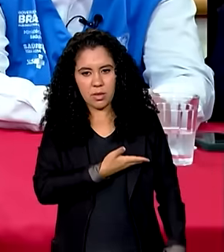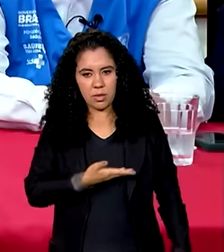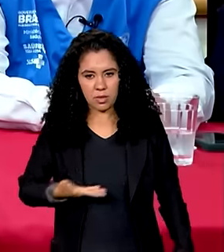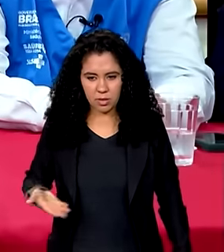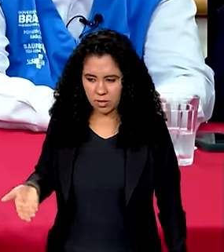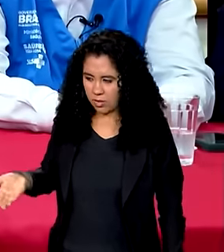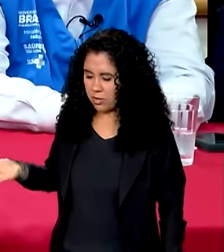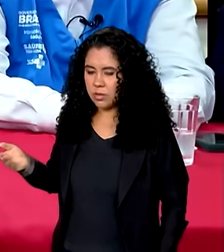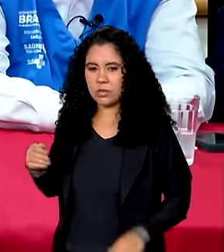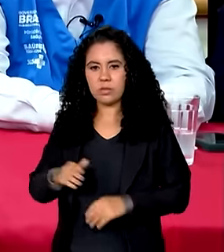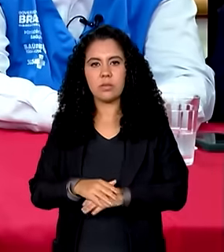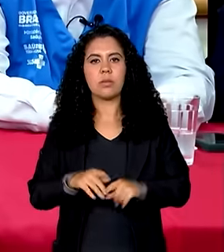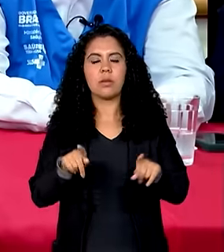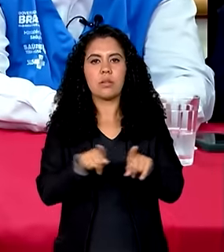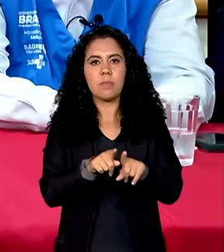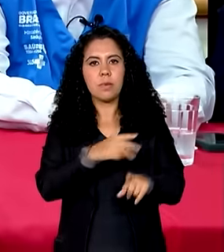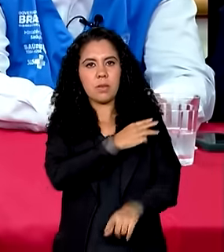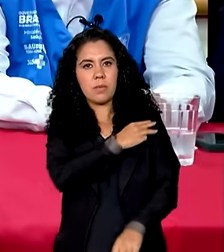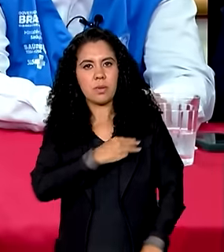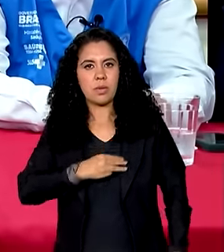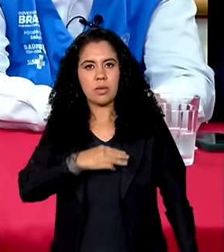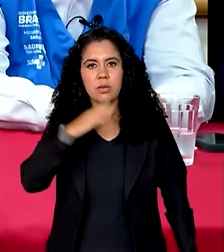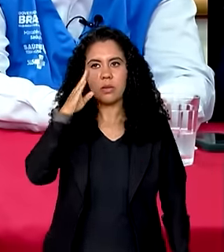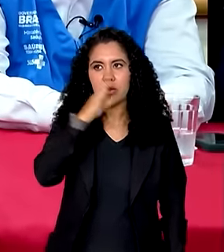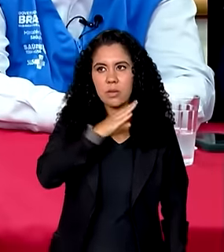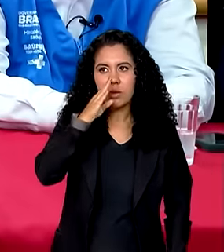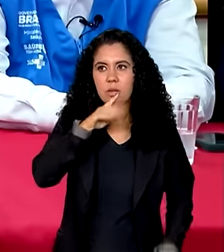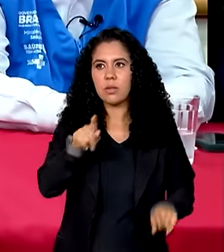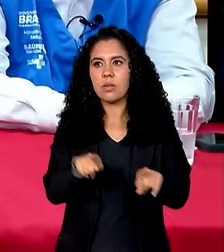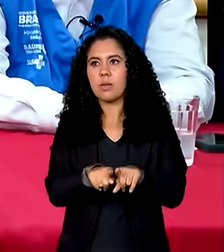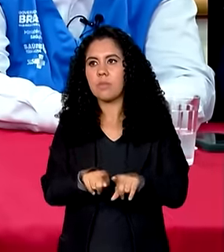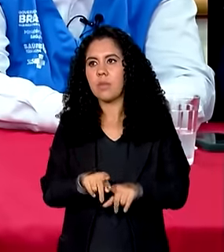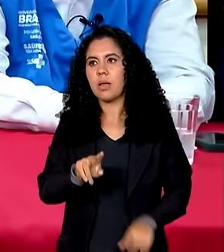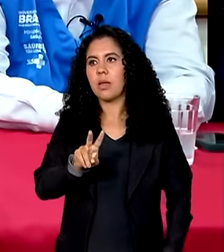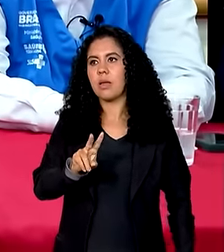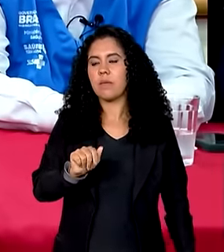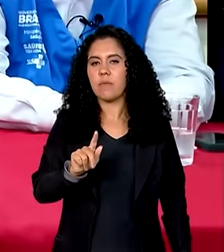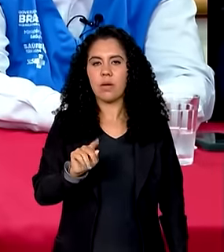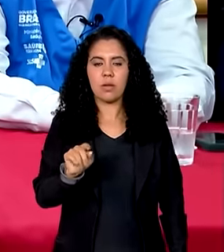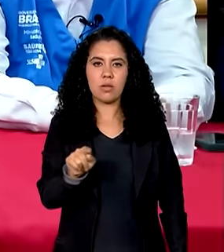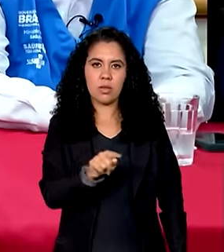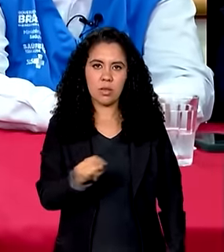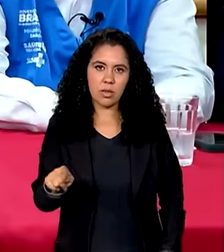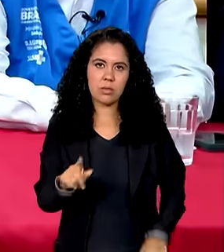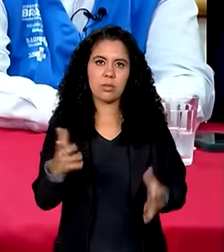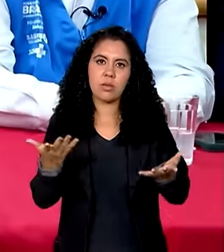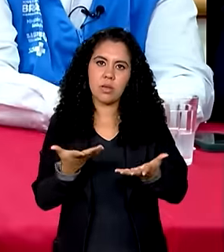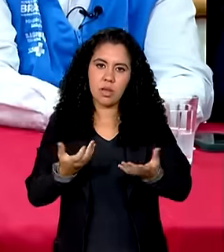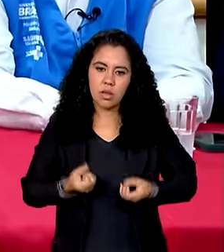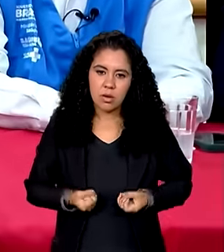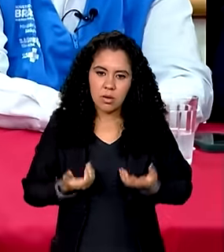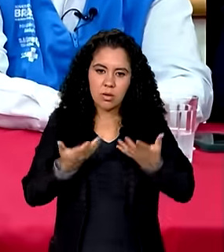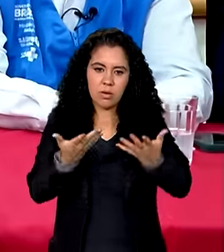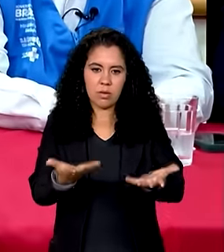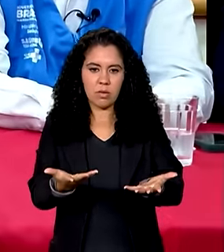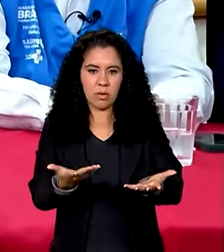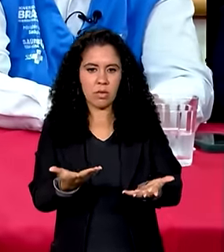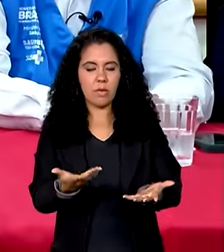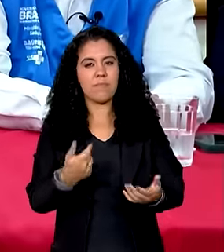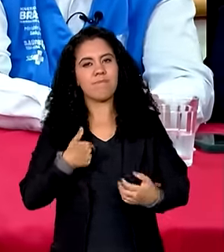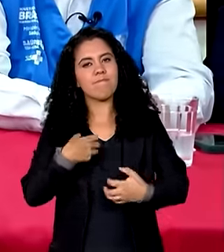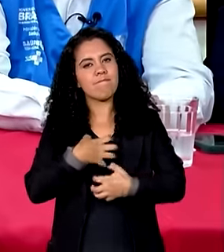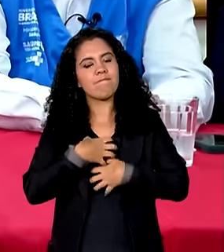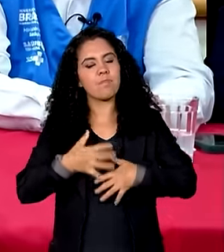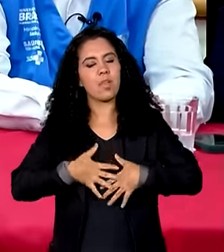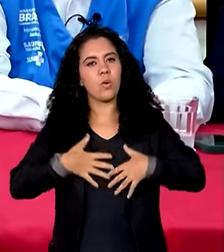do ministro Pimenta e do ministro Valdez e eu quero dizer aos dois aqui particularmente que eu tenho muito orgulho de